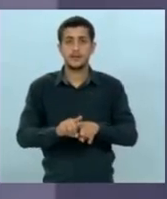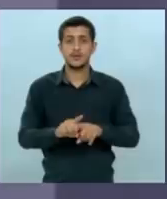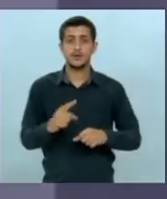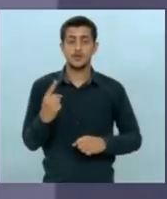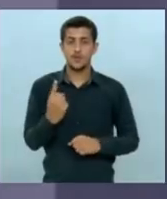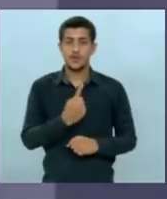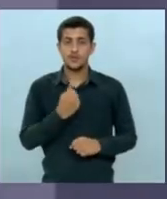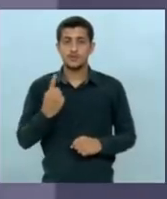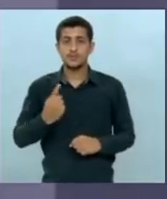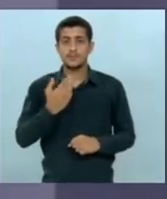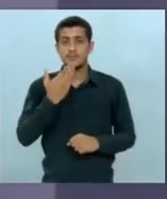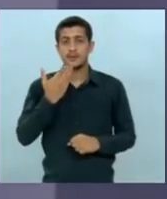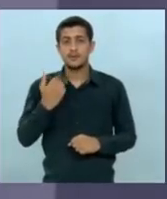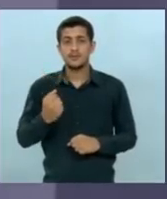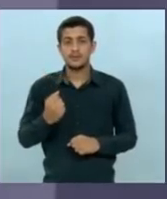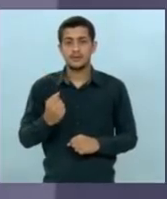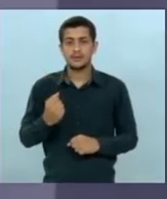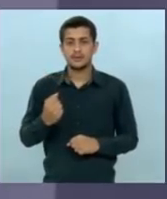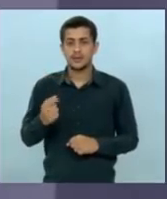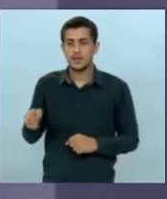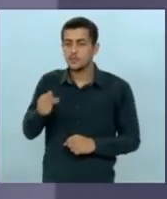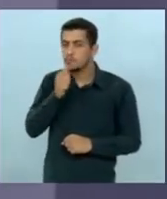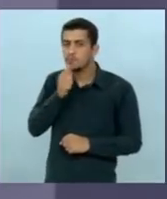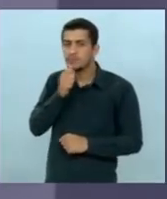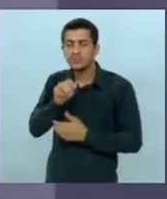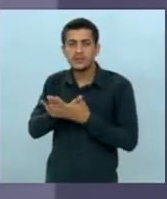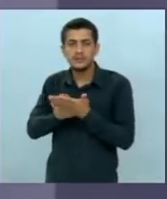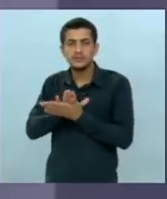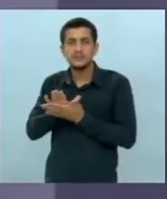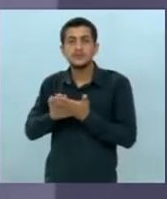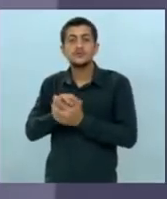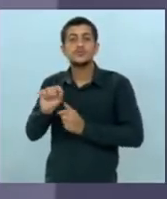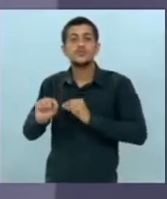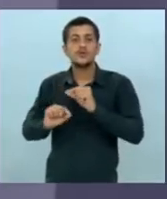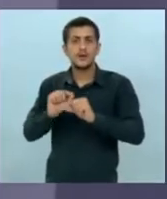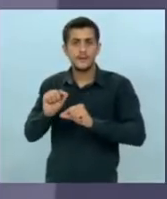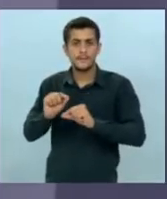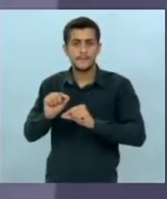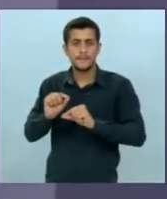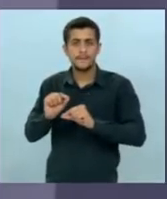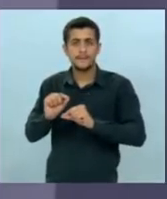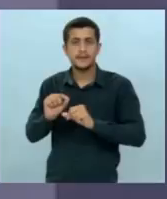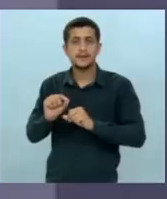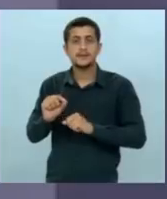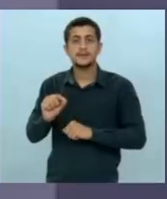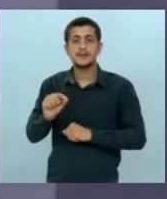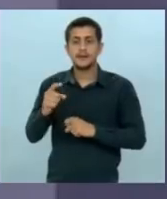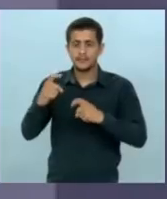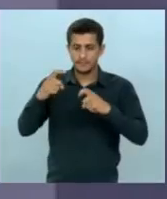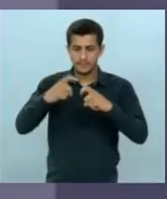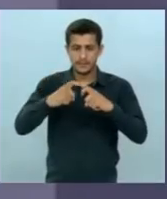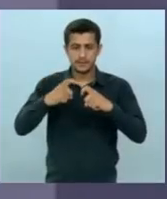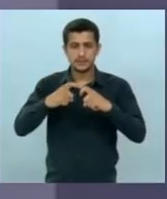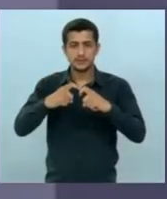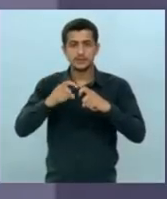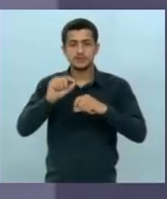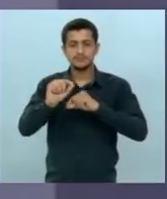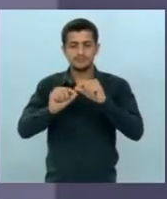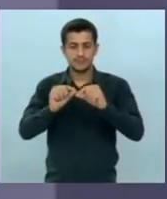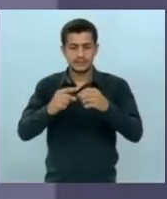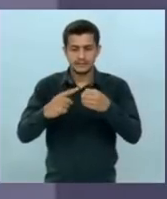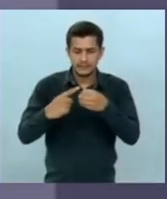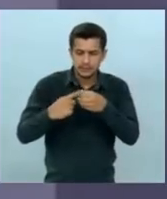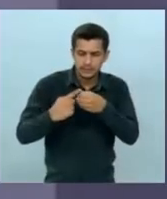enquanto não se faz isso com a Caravana da Saúde é levar a medicina para o interior